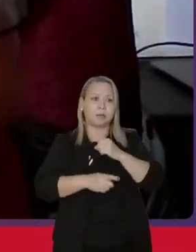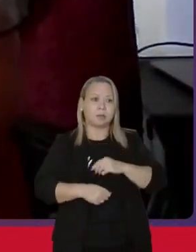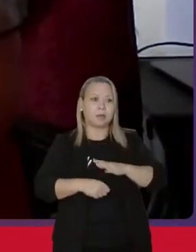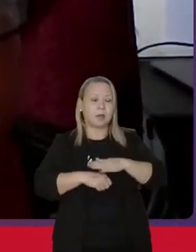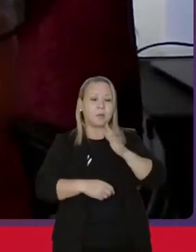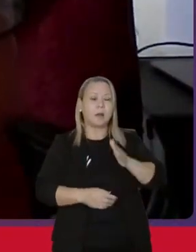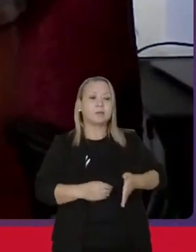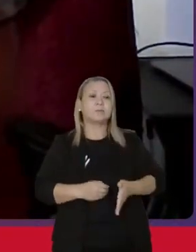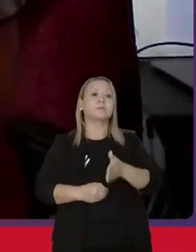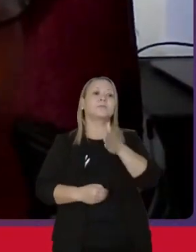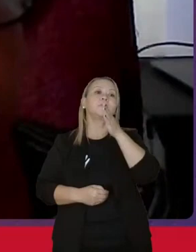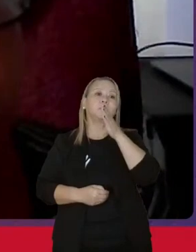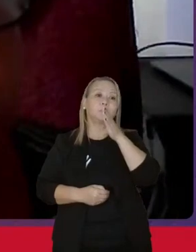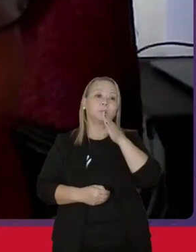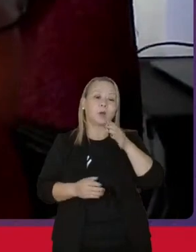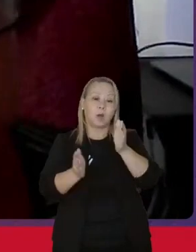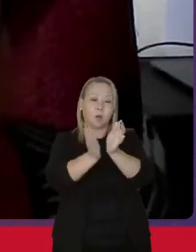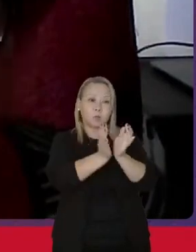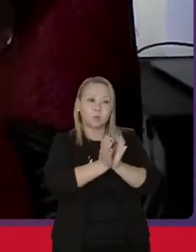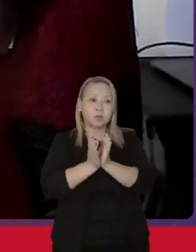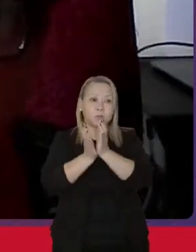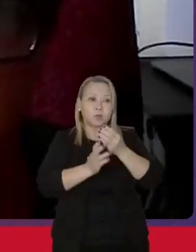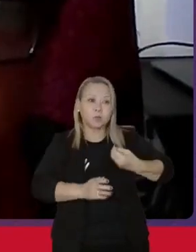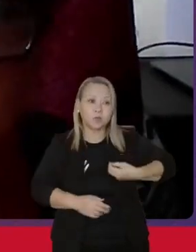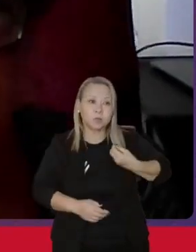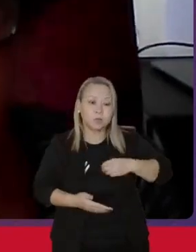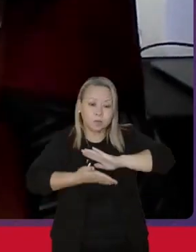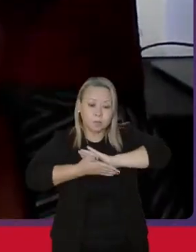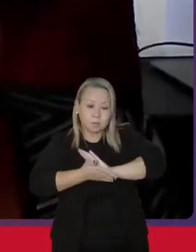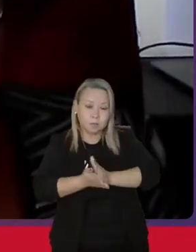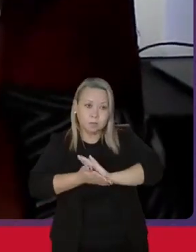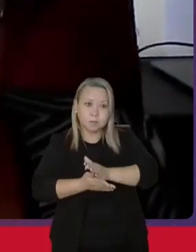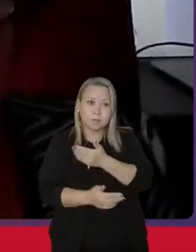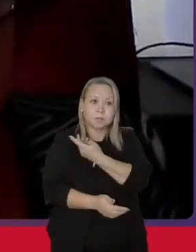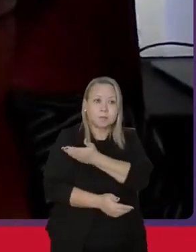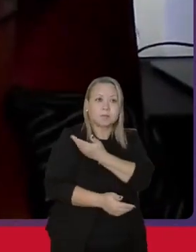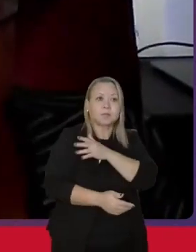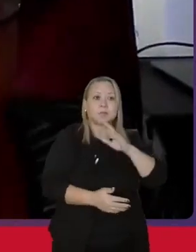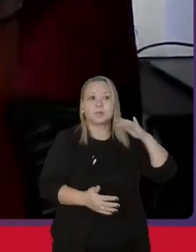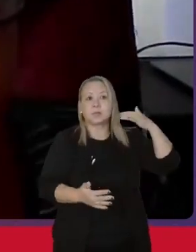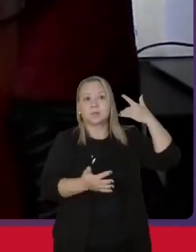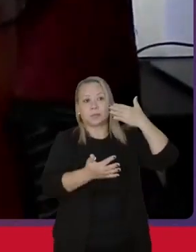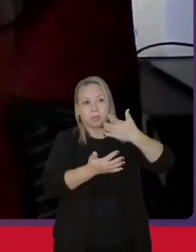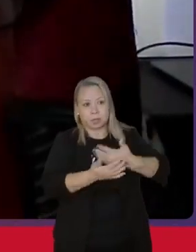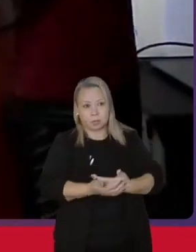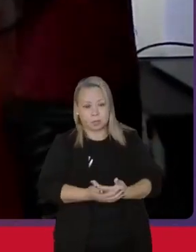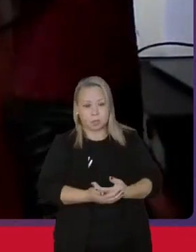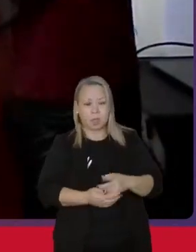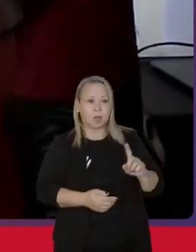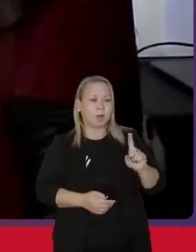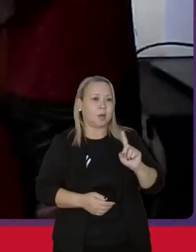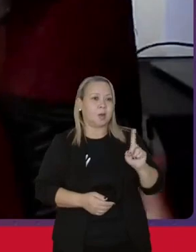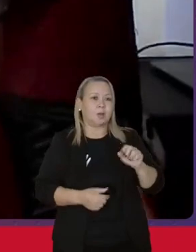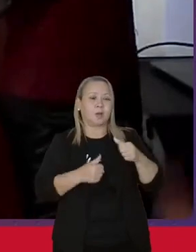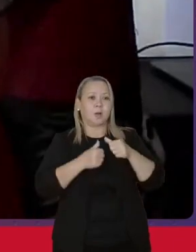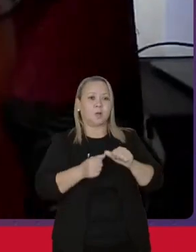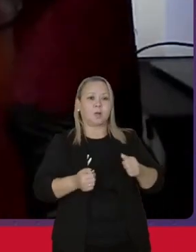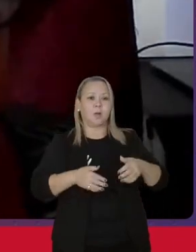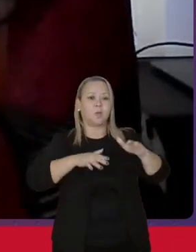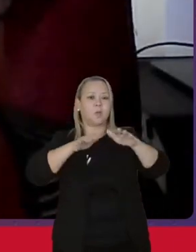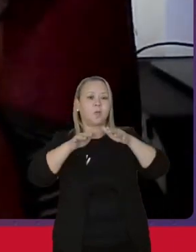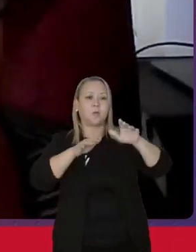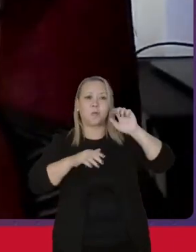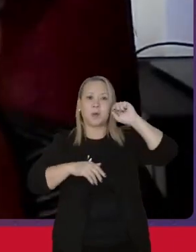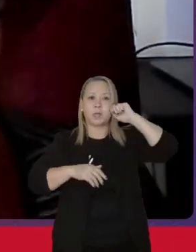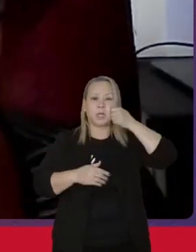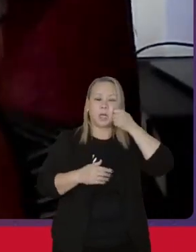diretamente os grupos que vivem em discriminações históricas. Nós não estamos demandando o movimento negro, ou como